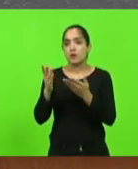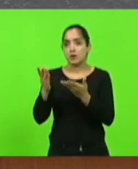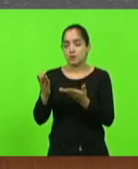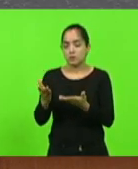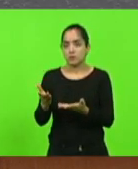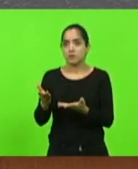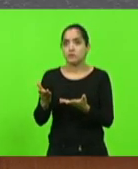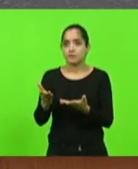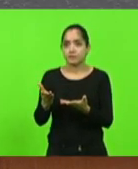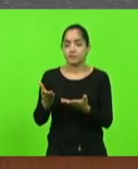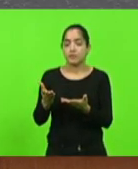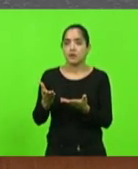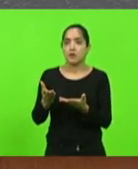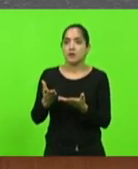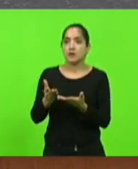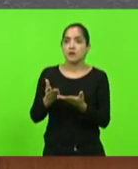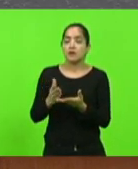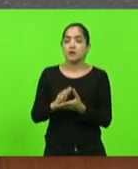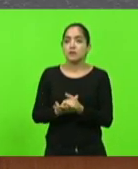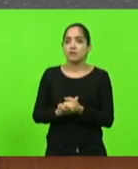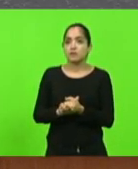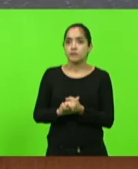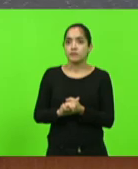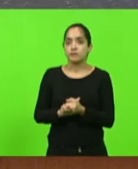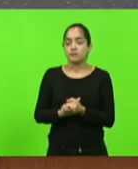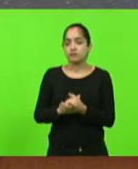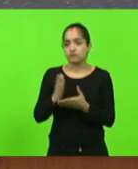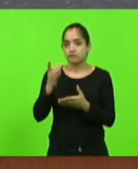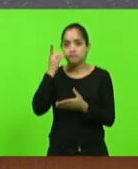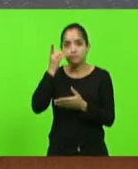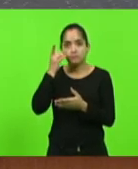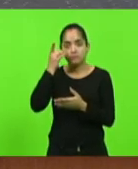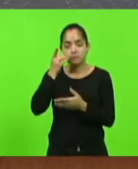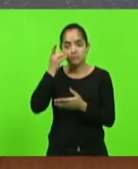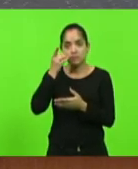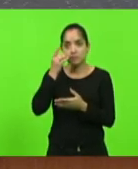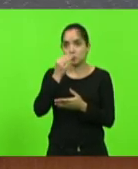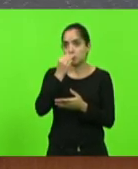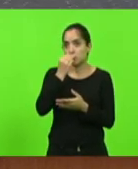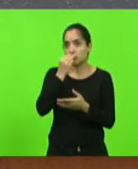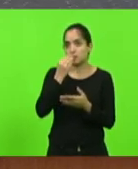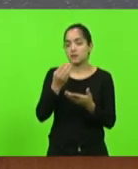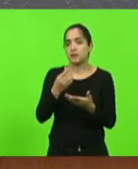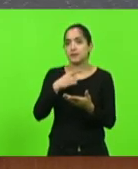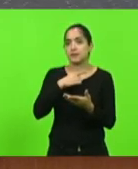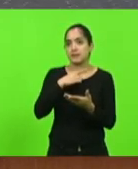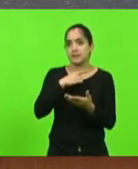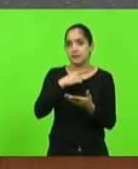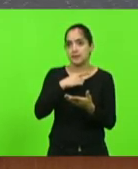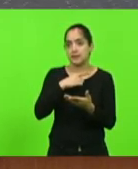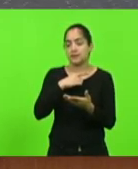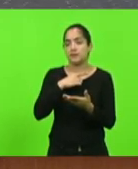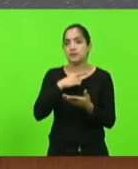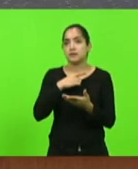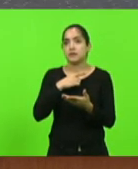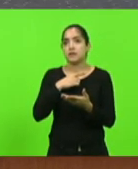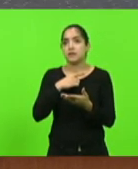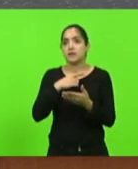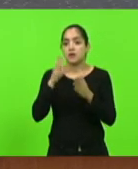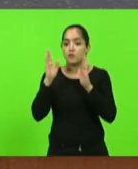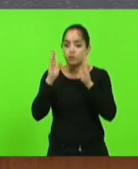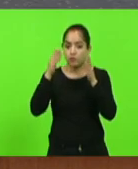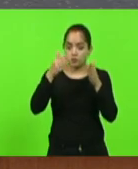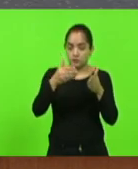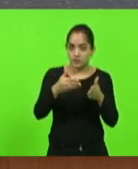Emota, V. Excelência que tem aqui sempre uma ação voltada também